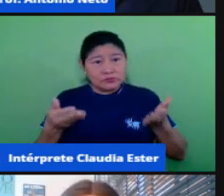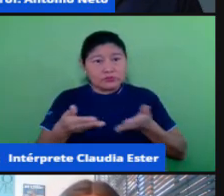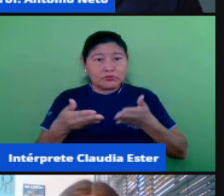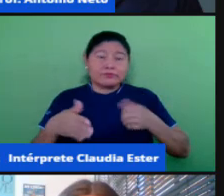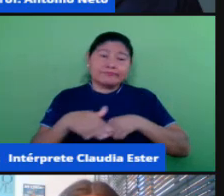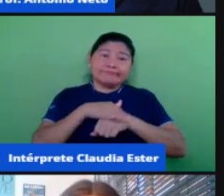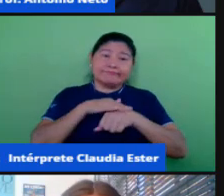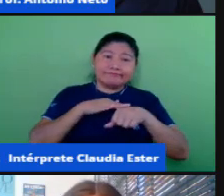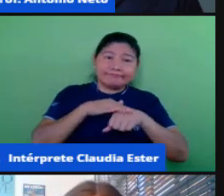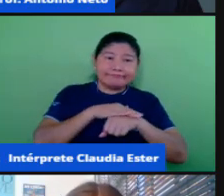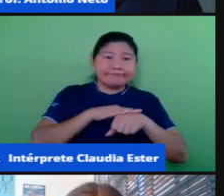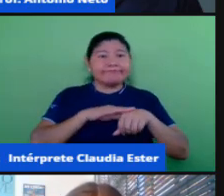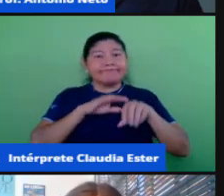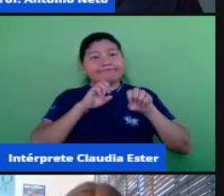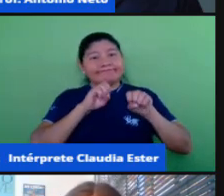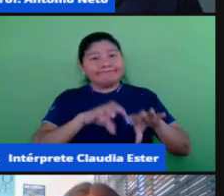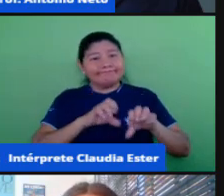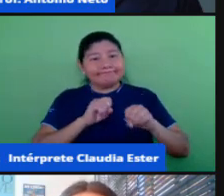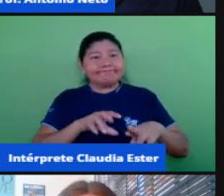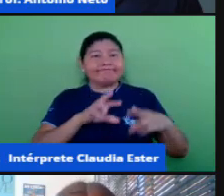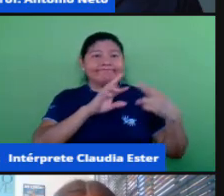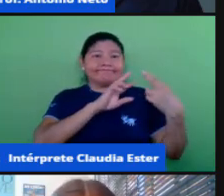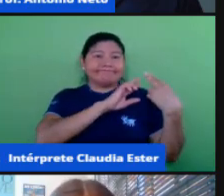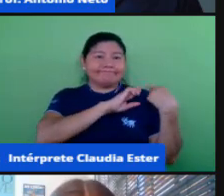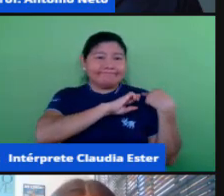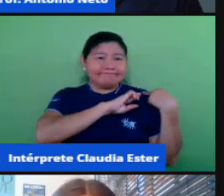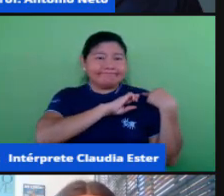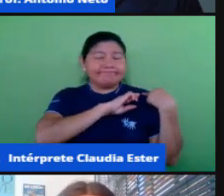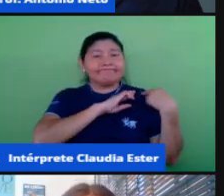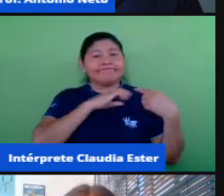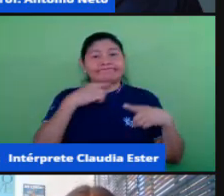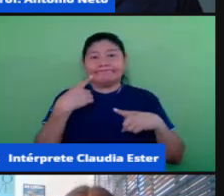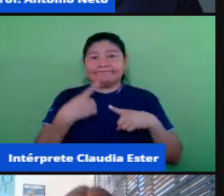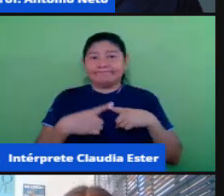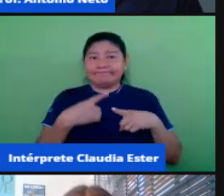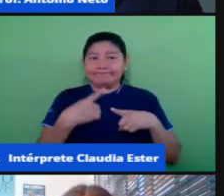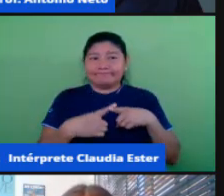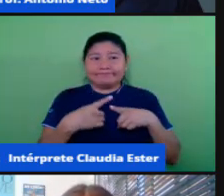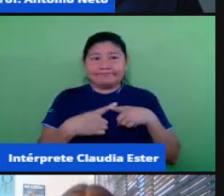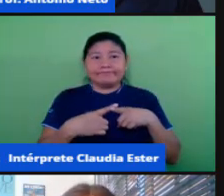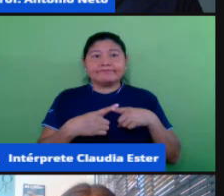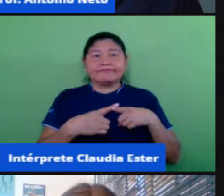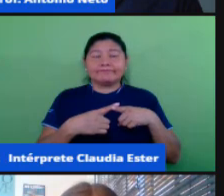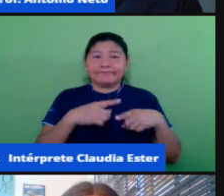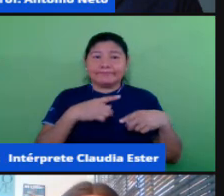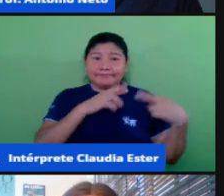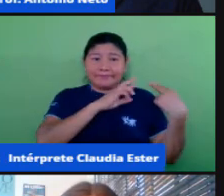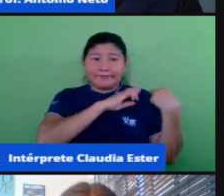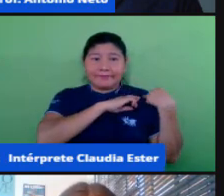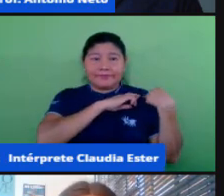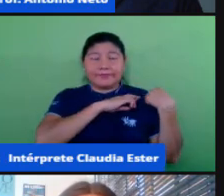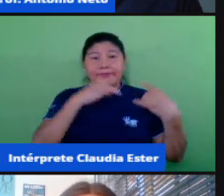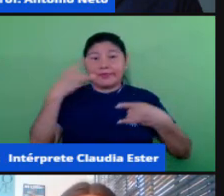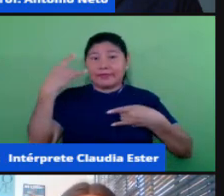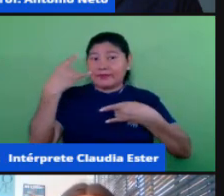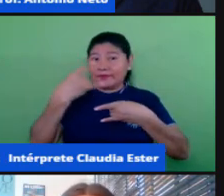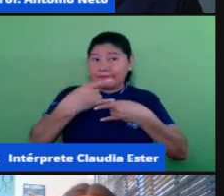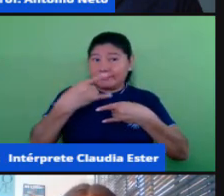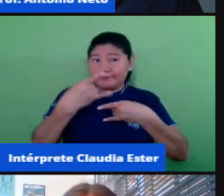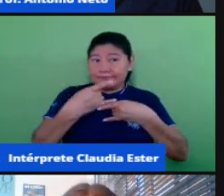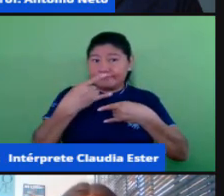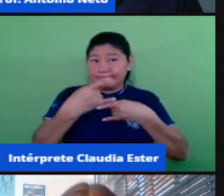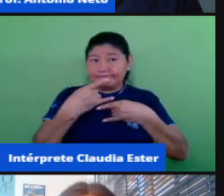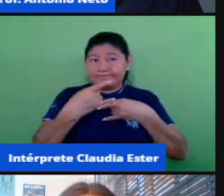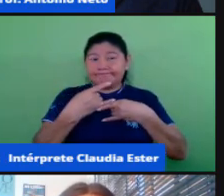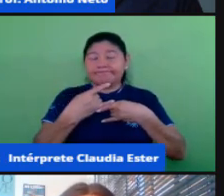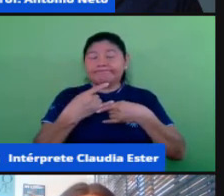pelo compromisso que nós temos, e pela secretaria, porque é uma live ímpar, em que nós